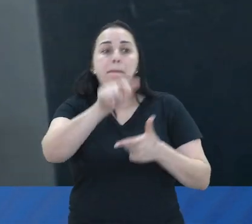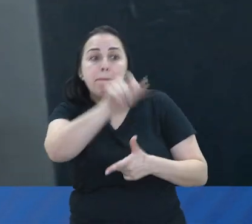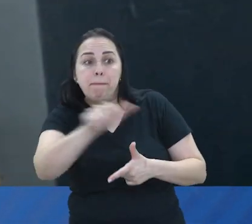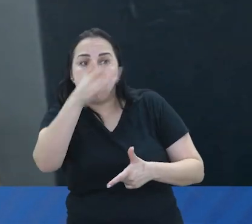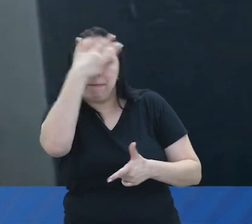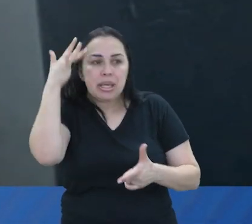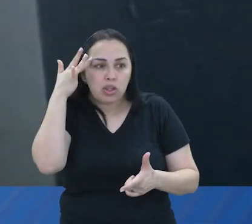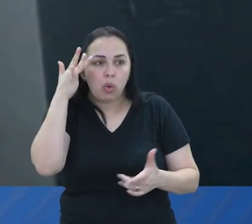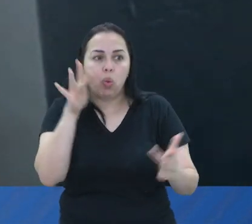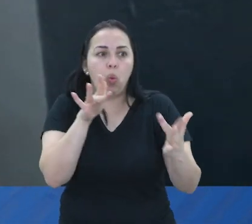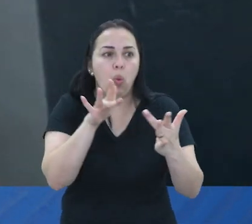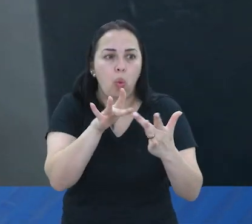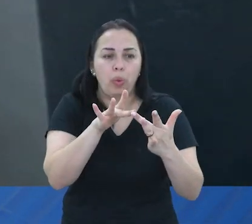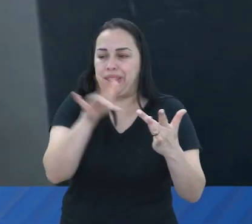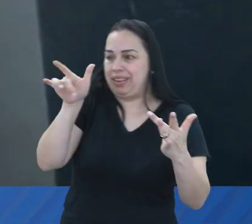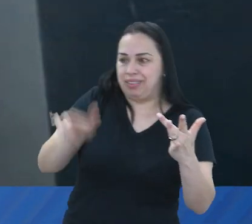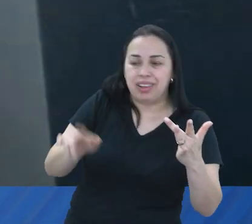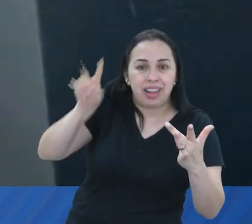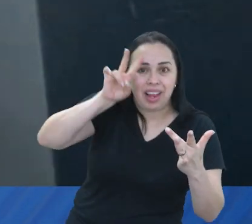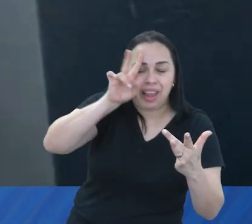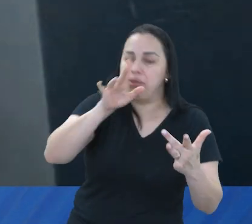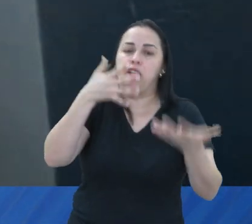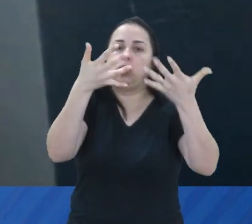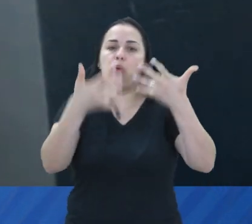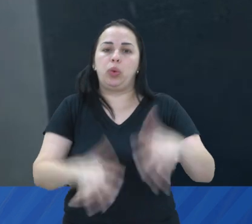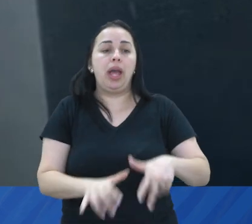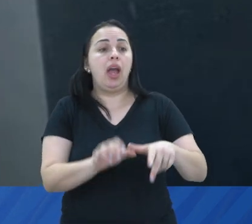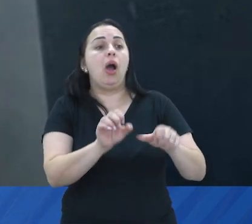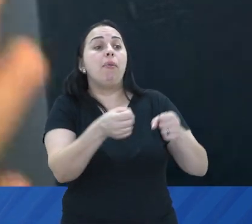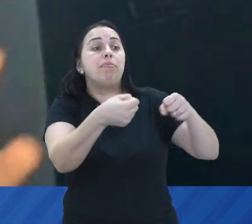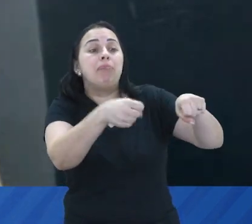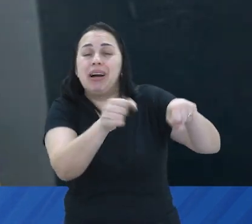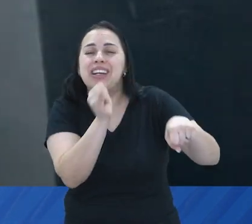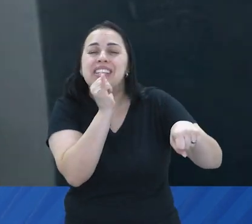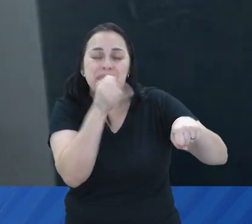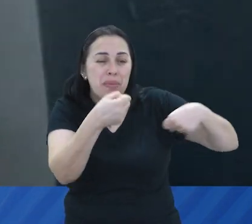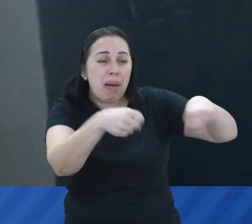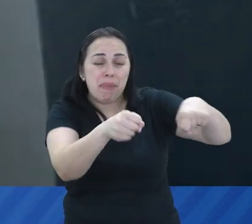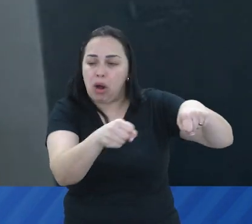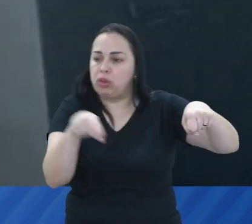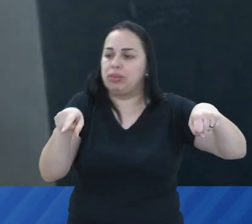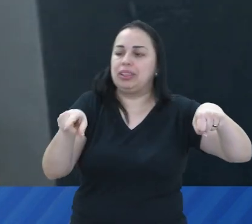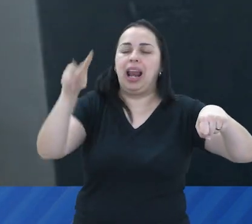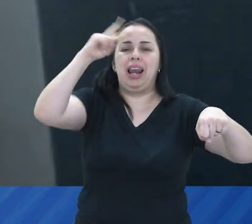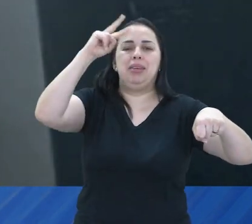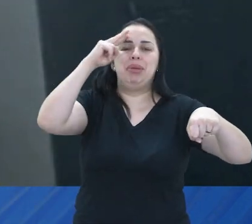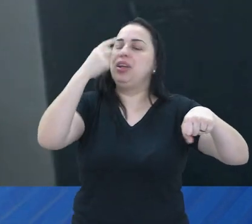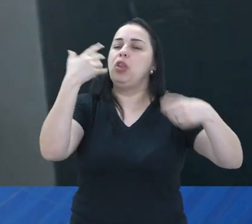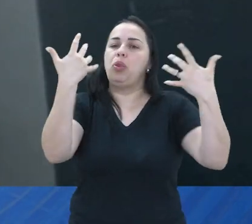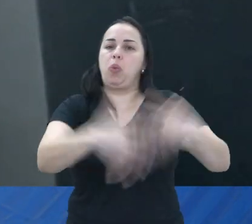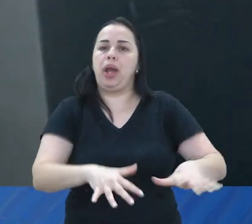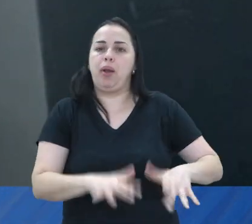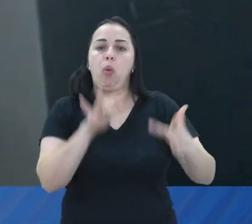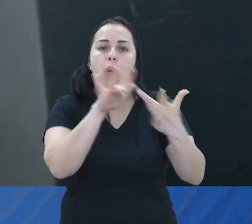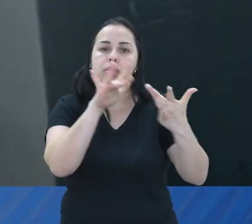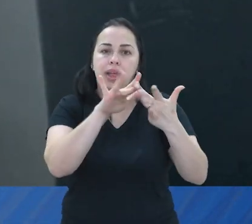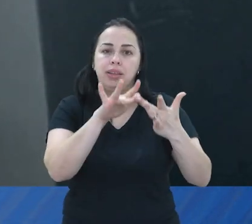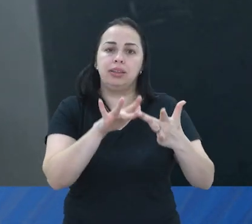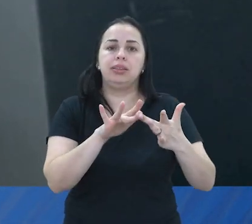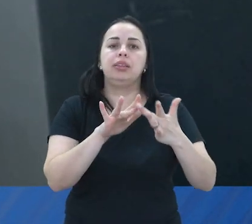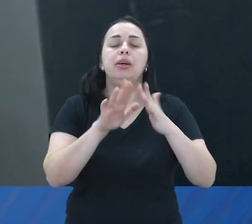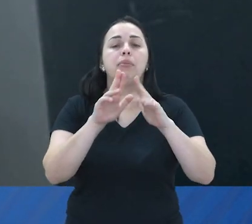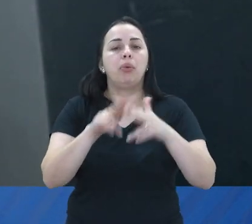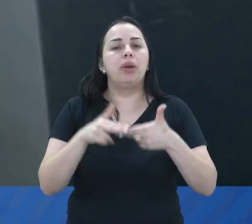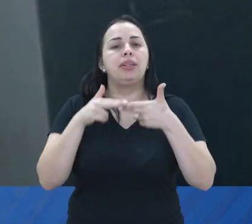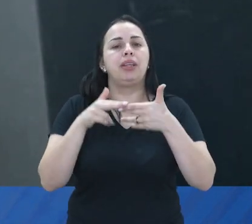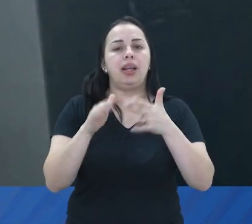por exemplo, com aquelas características, seja com uma moto ou algo do tipo, enfim. Então o que ocorre, de algum modo,